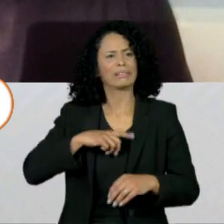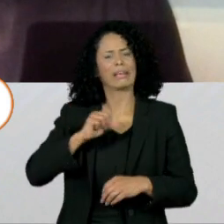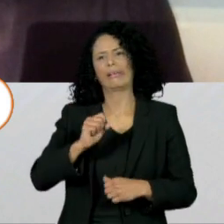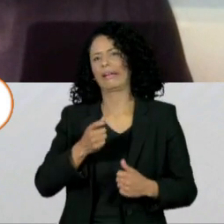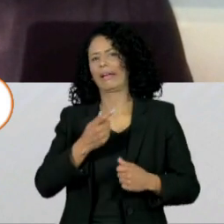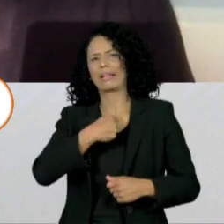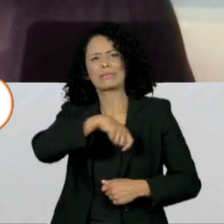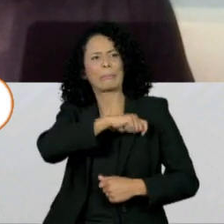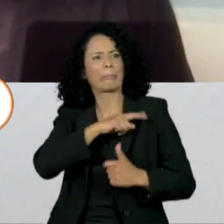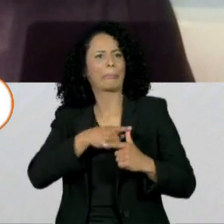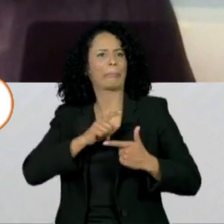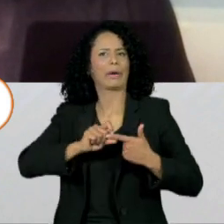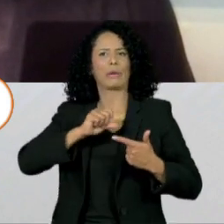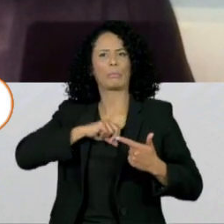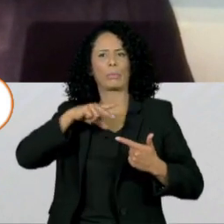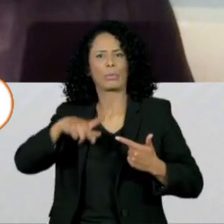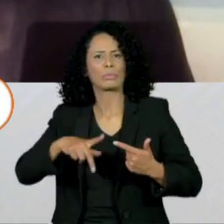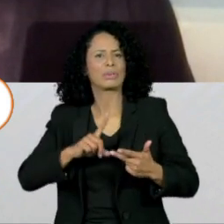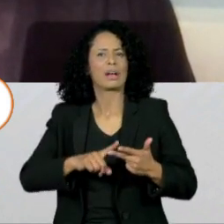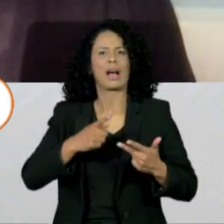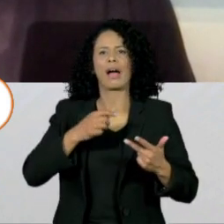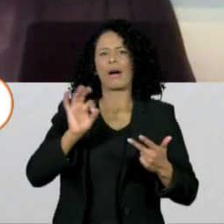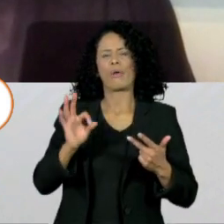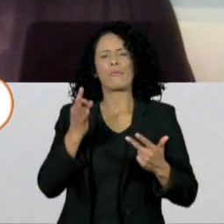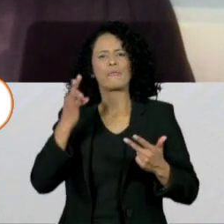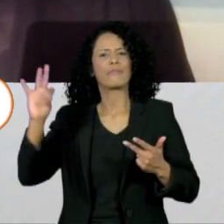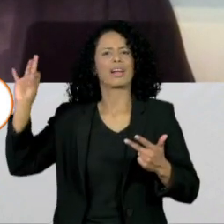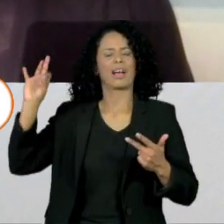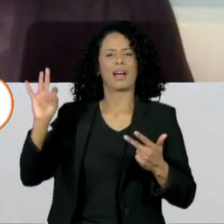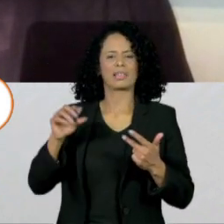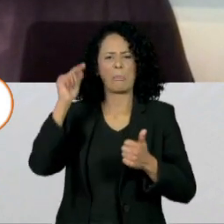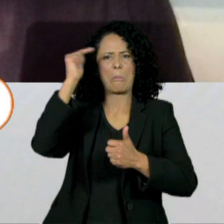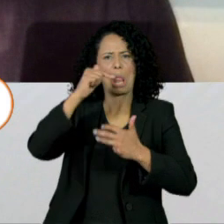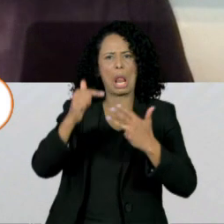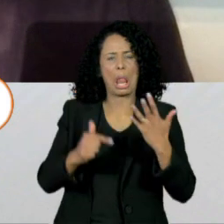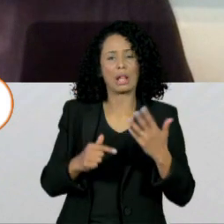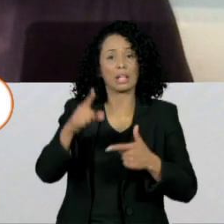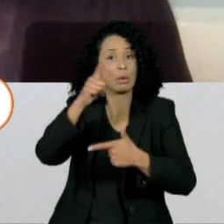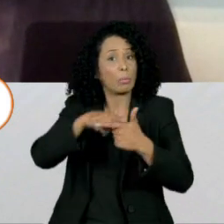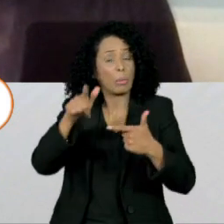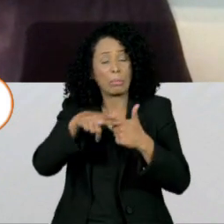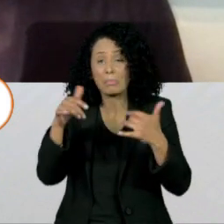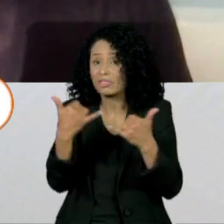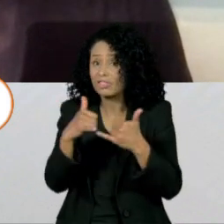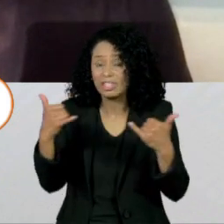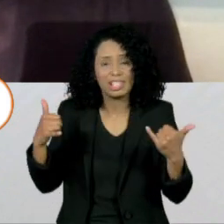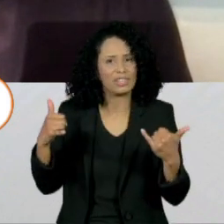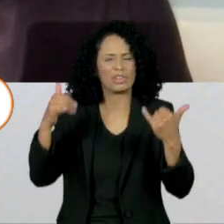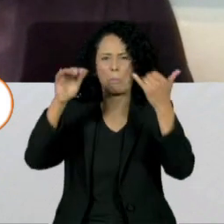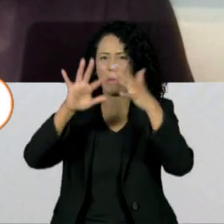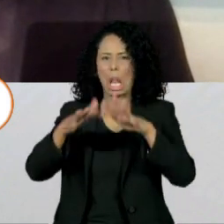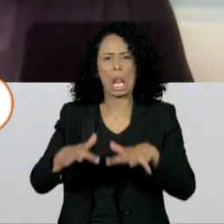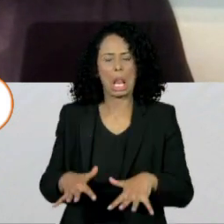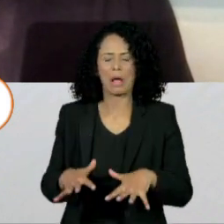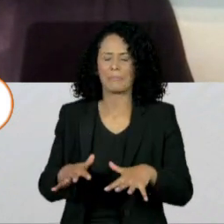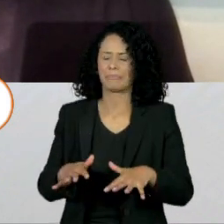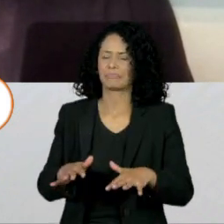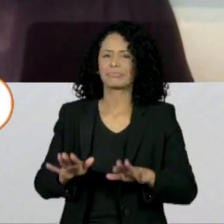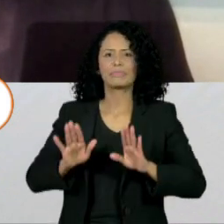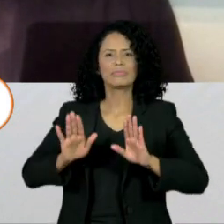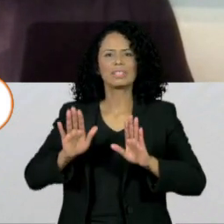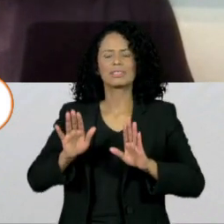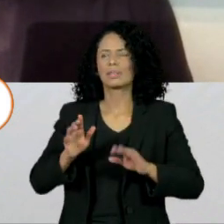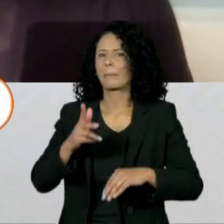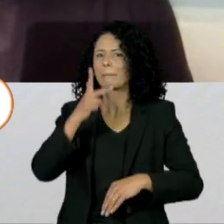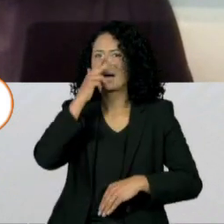na França. O fato é que o mundo está passando para a maior crise de energia dos últimos tempos. Talvez só comparável àquela crise